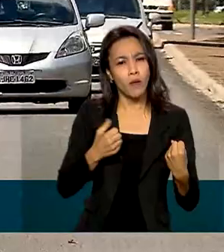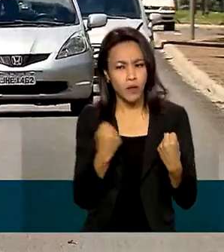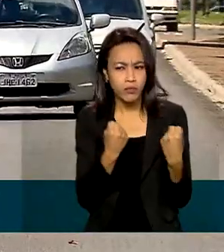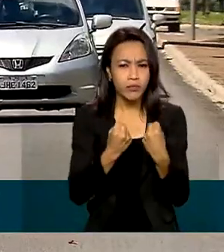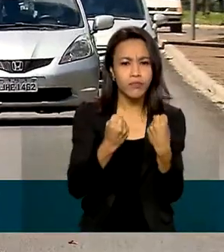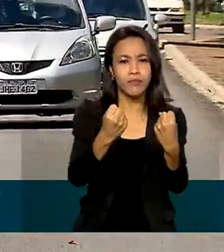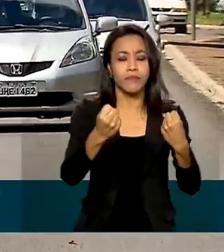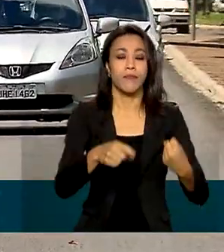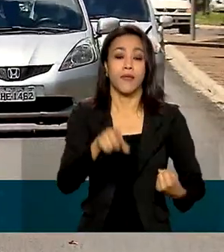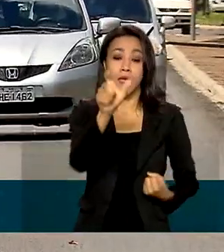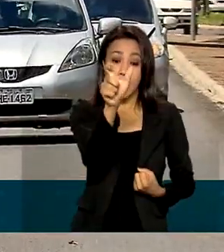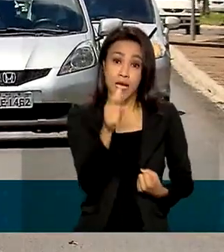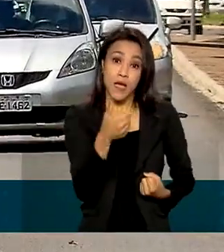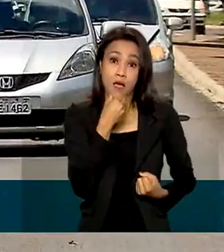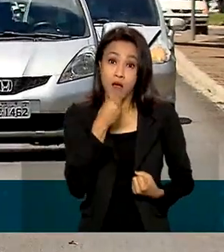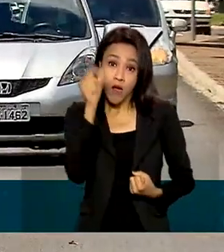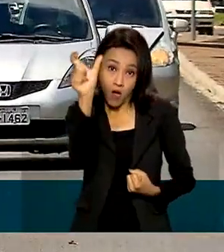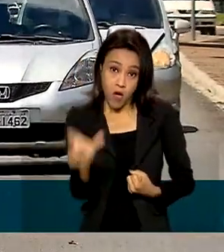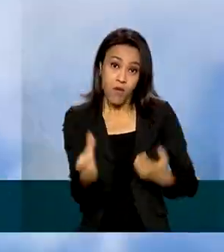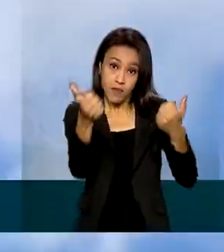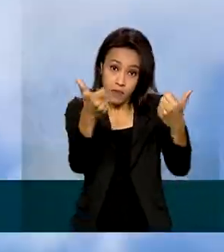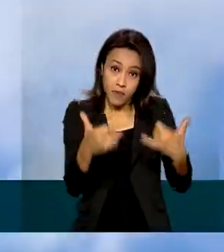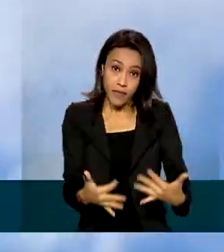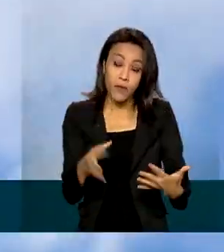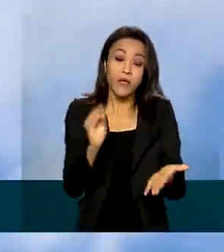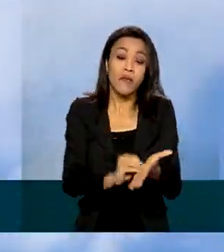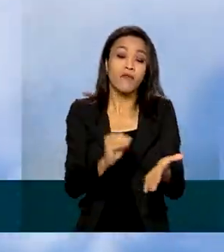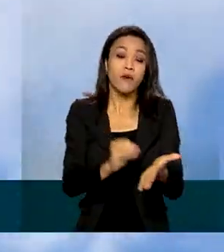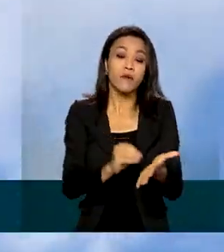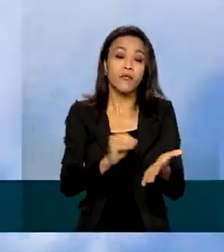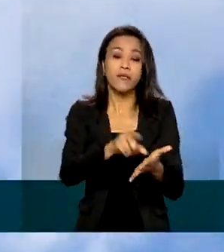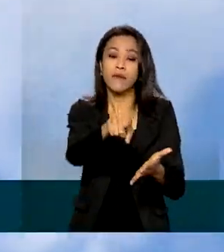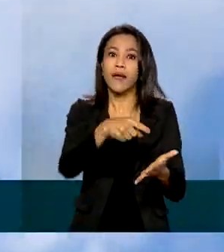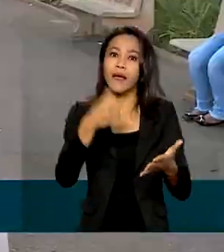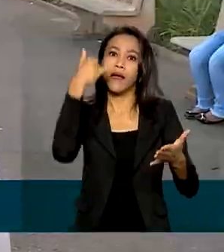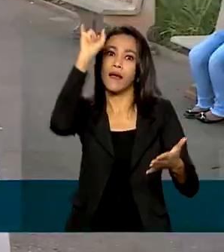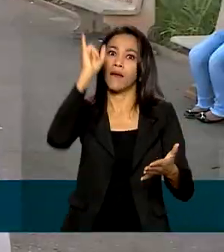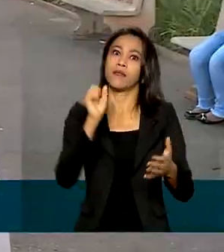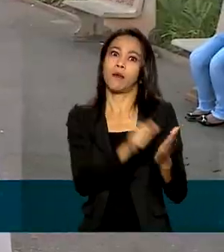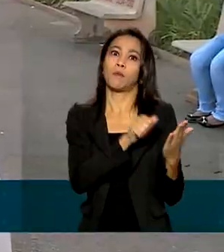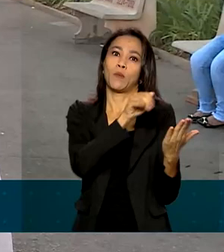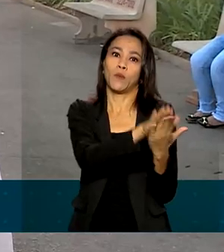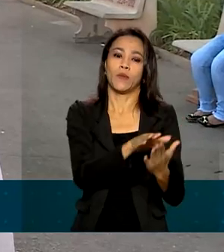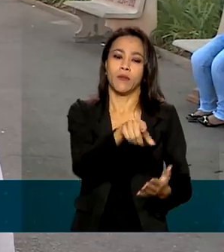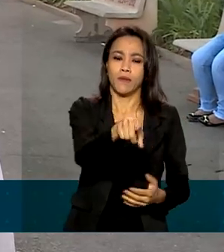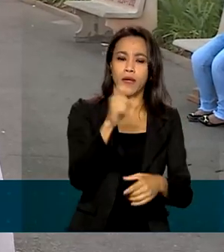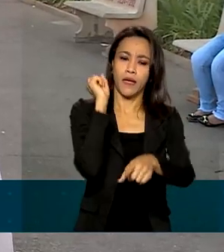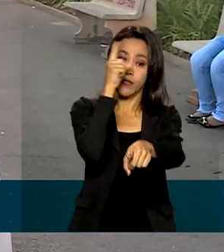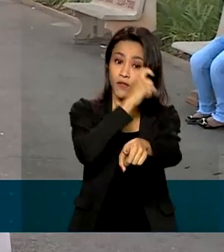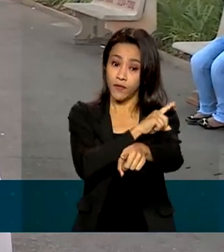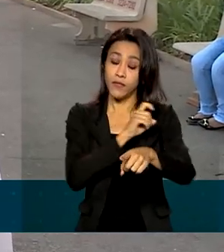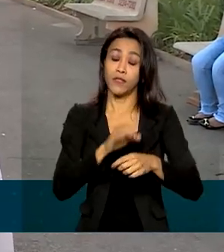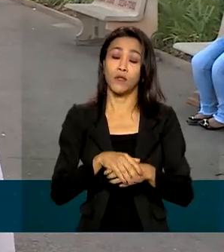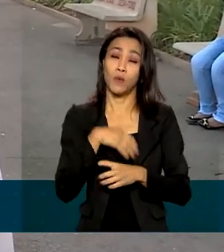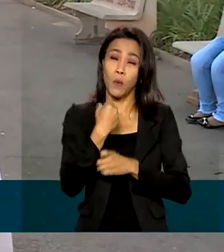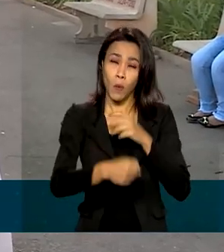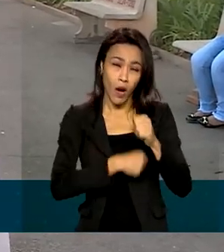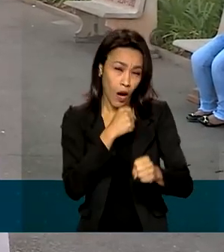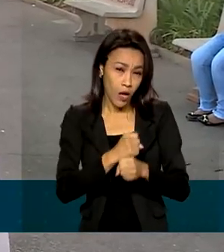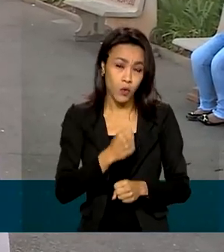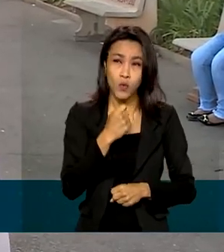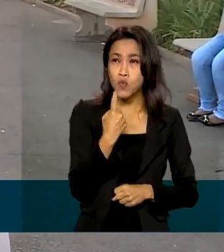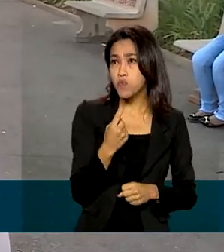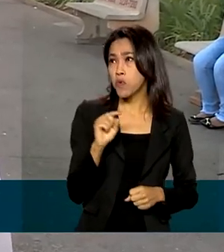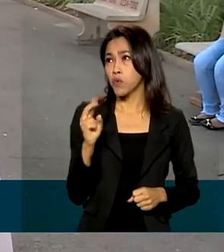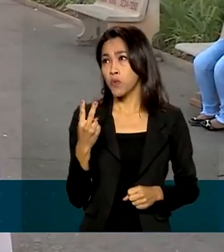Walter diz que o que está faltando mesmo é não tomar nenhuma multa. É muito difícil a não ter um ano e que não tenha uma, duas